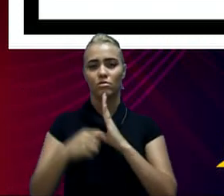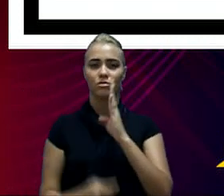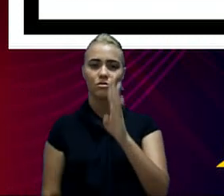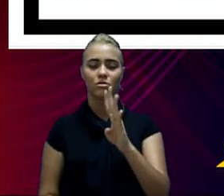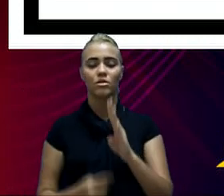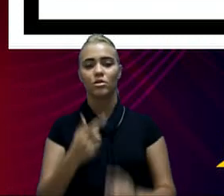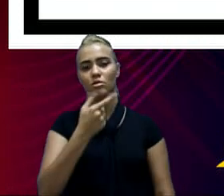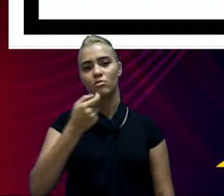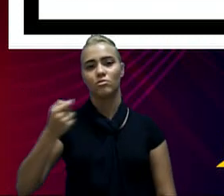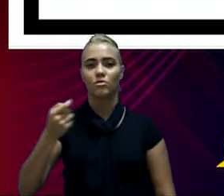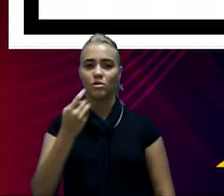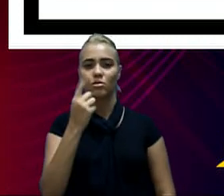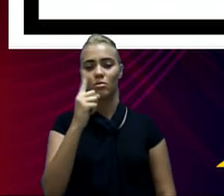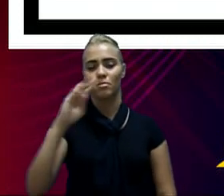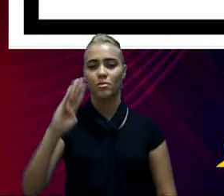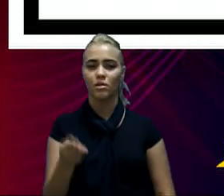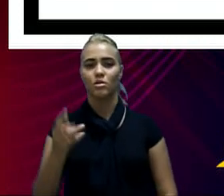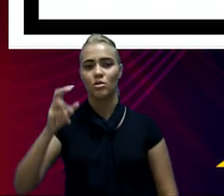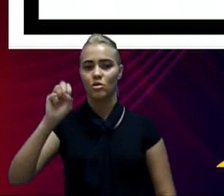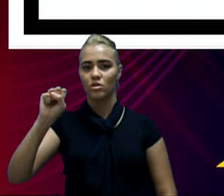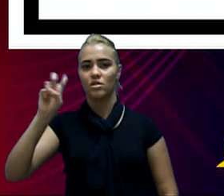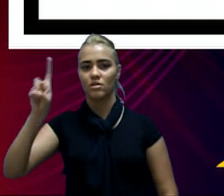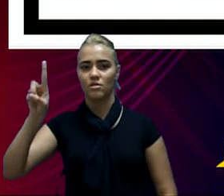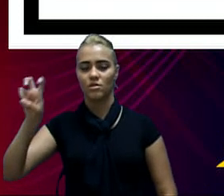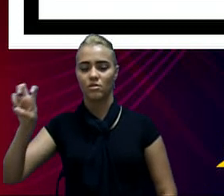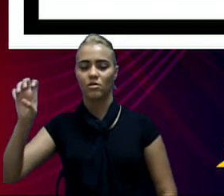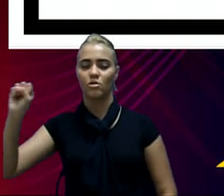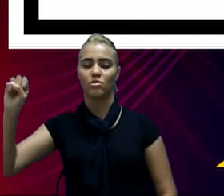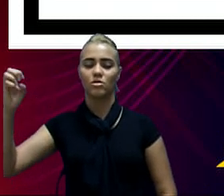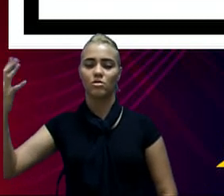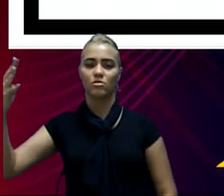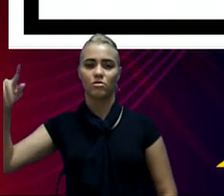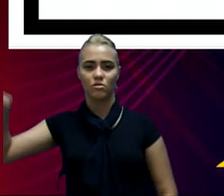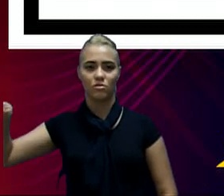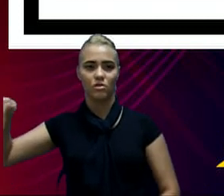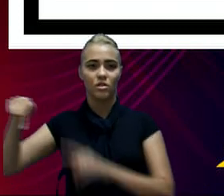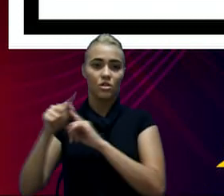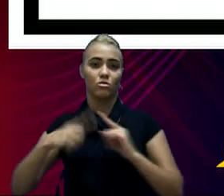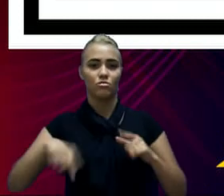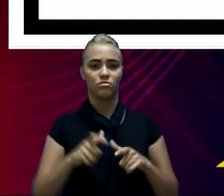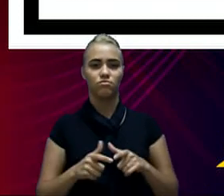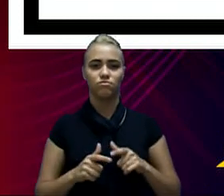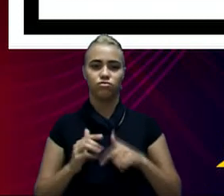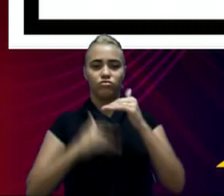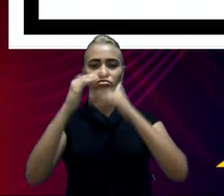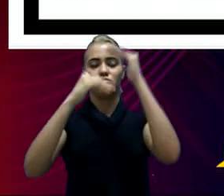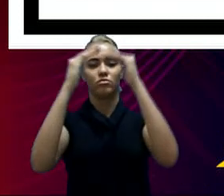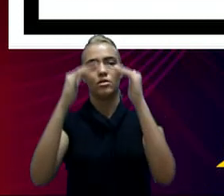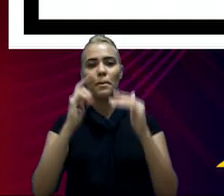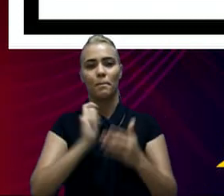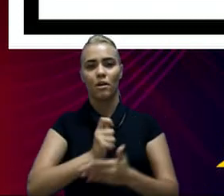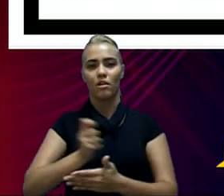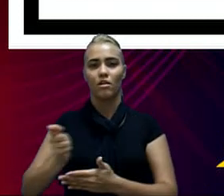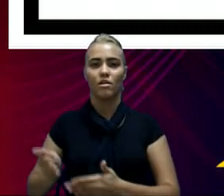então, nós temos R$,815,00,00,00,00,00,00,00,00,00,00,00,00,00,00,00,00,00,00